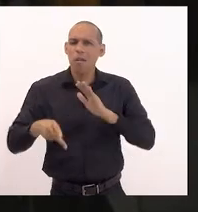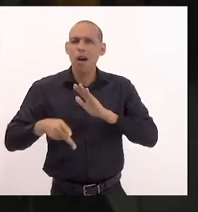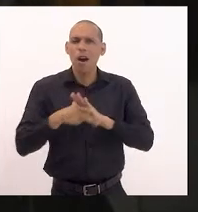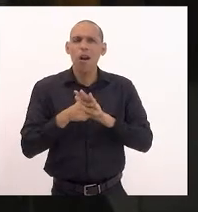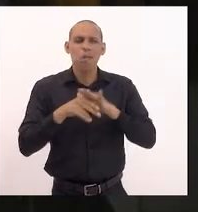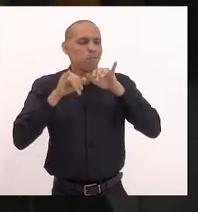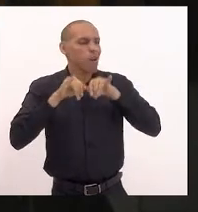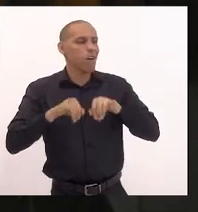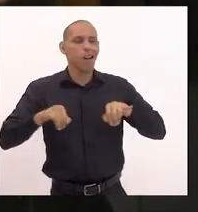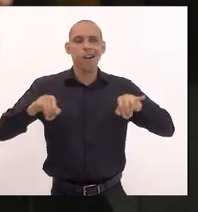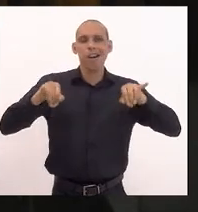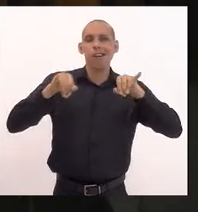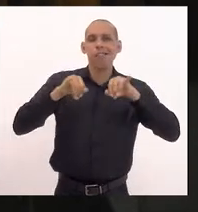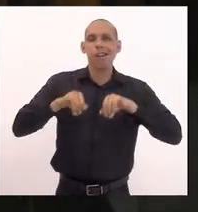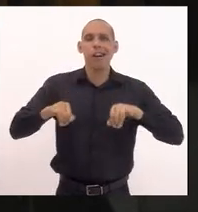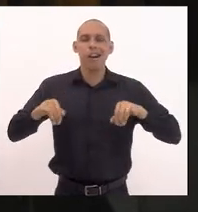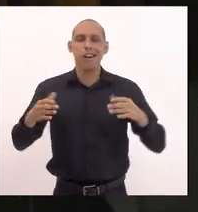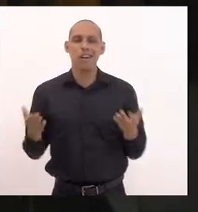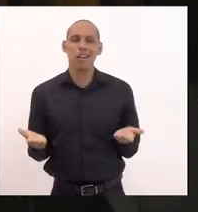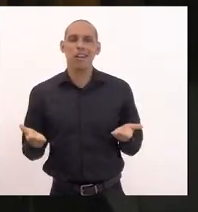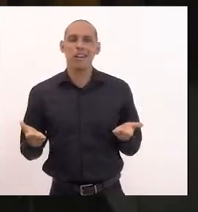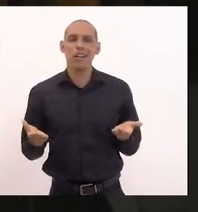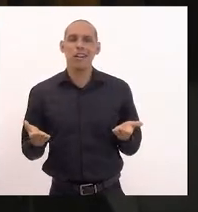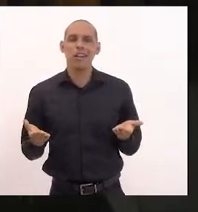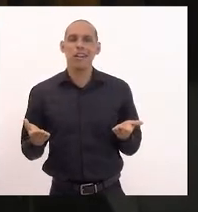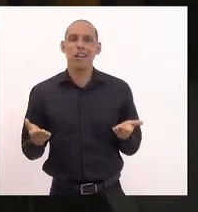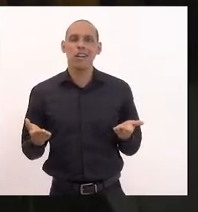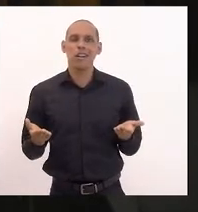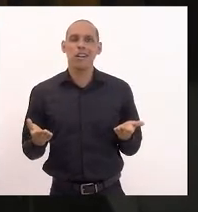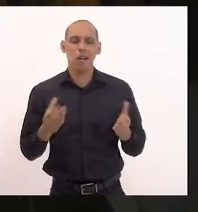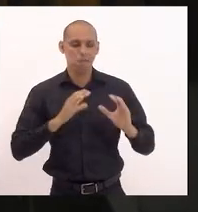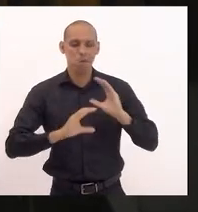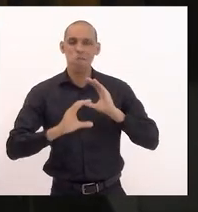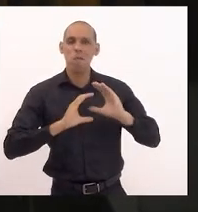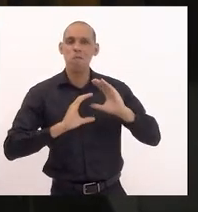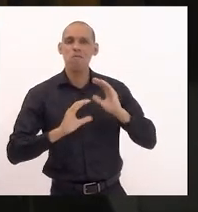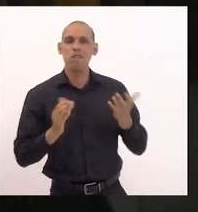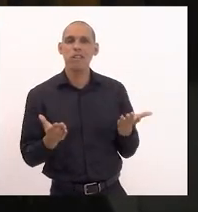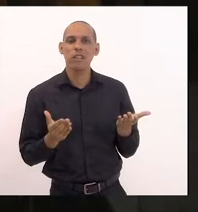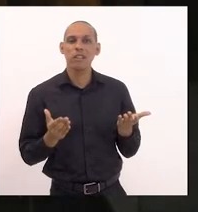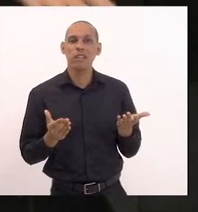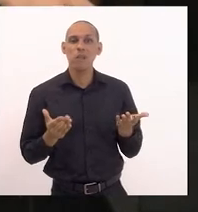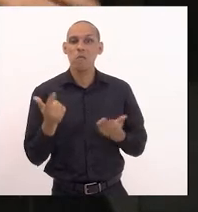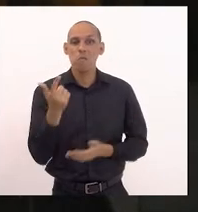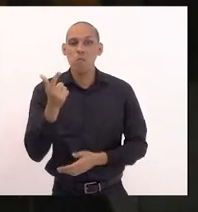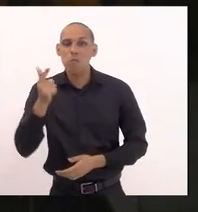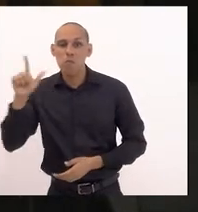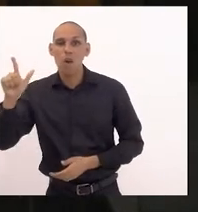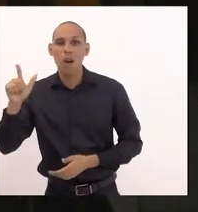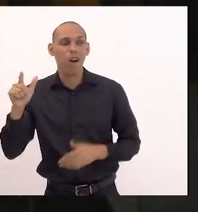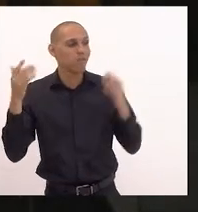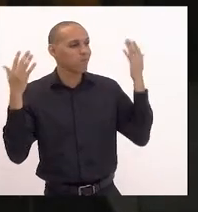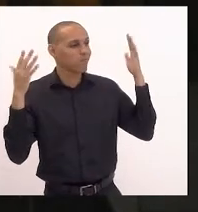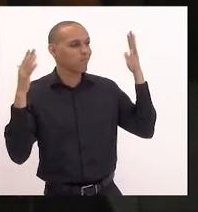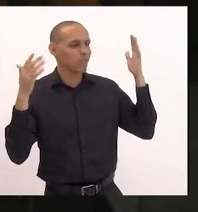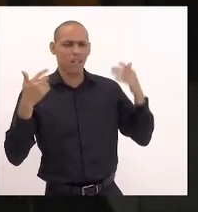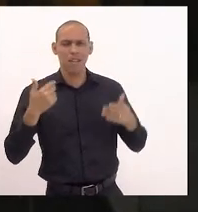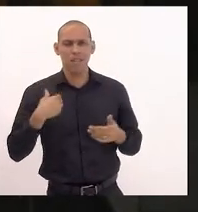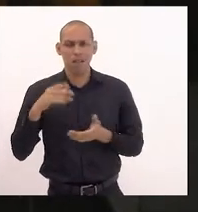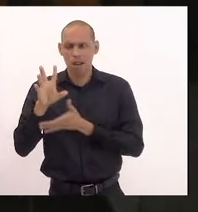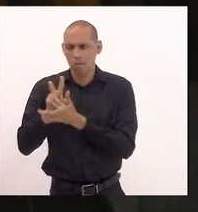e recebeu de um terceiro uma saudação que eu não reproduzo